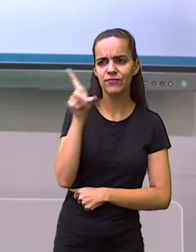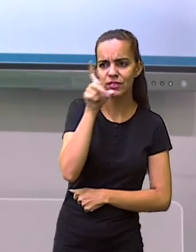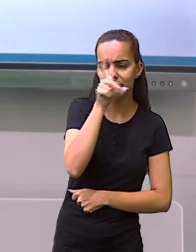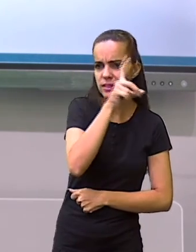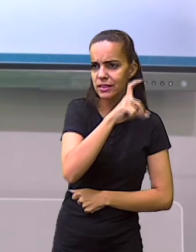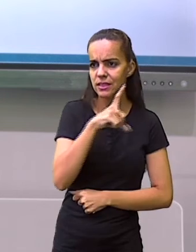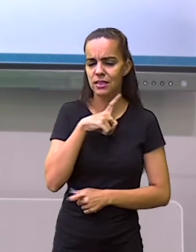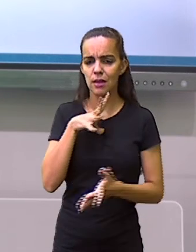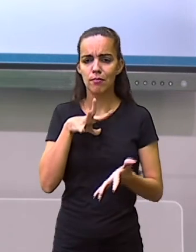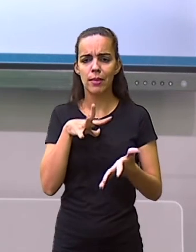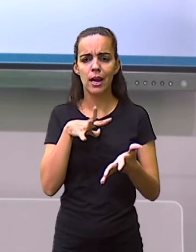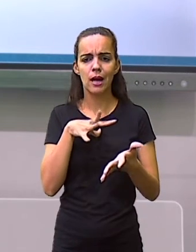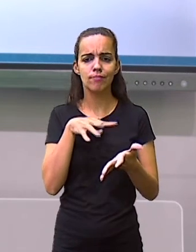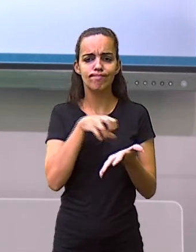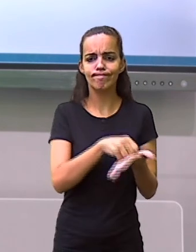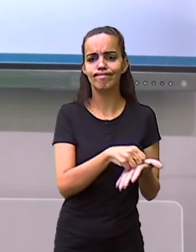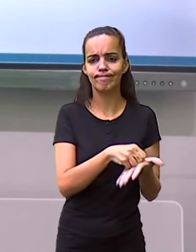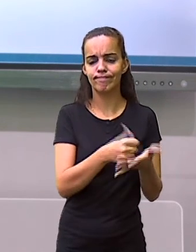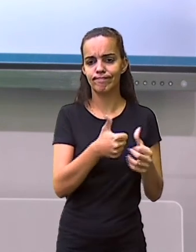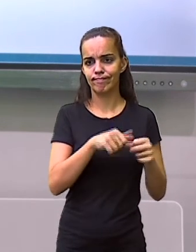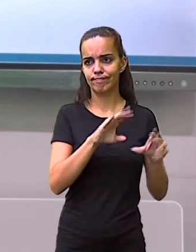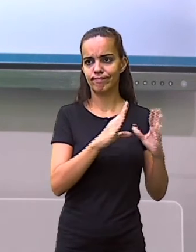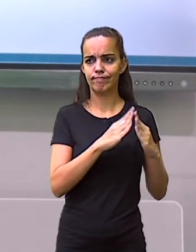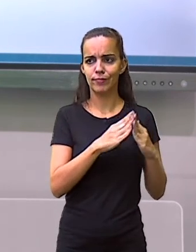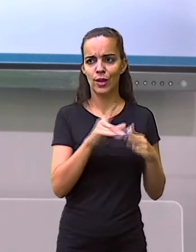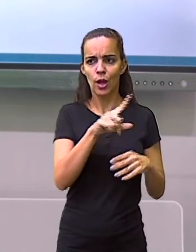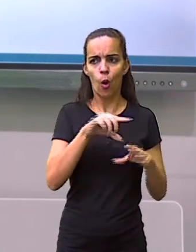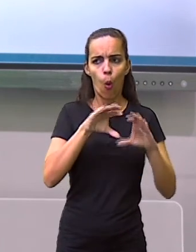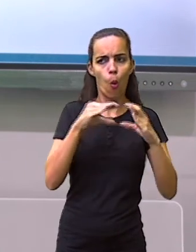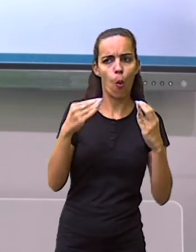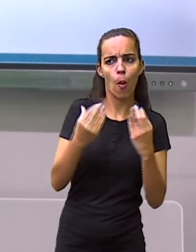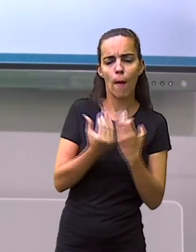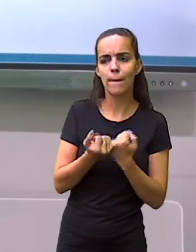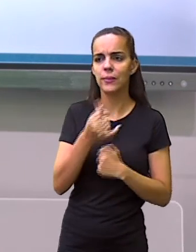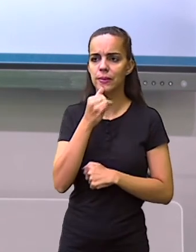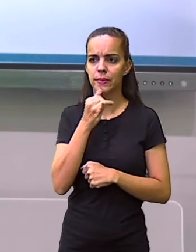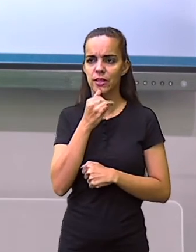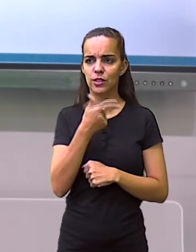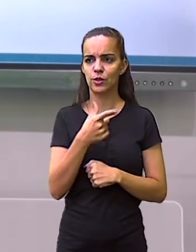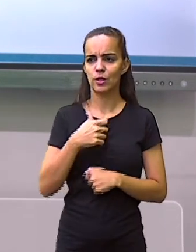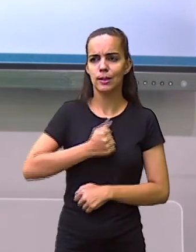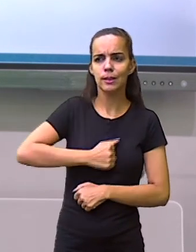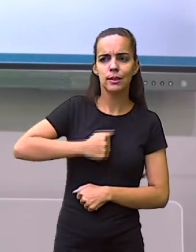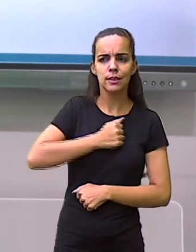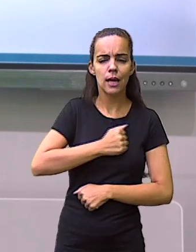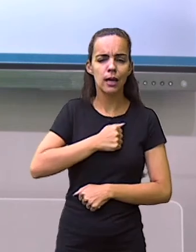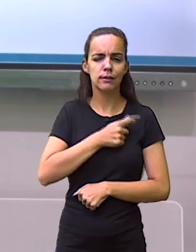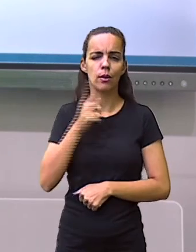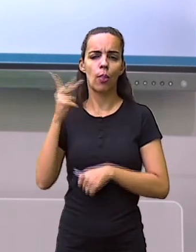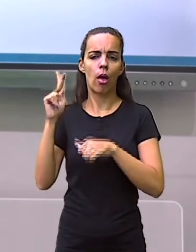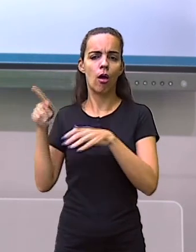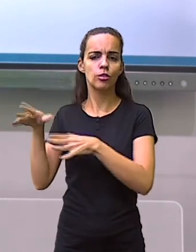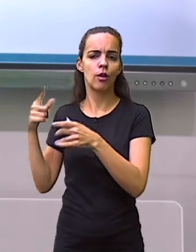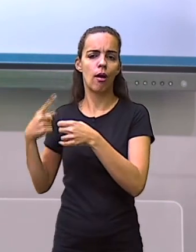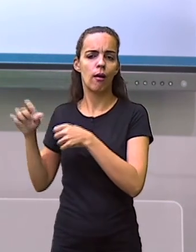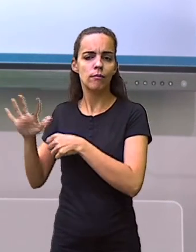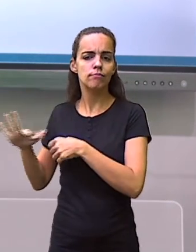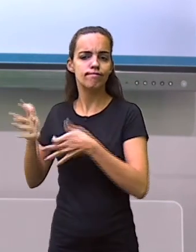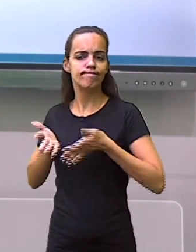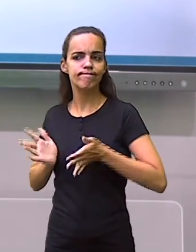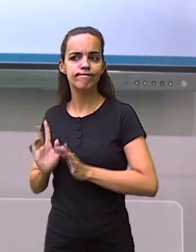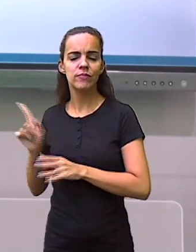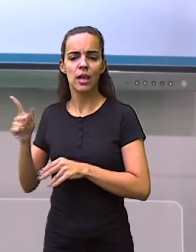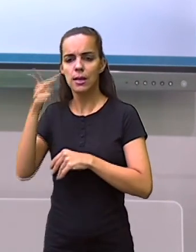para integrar a uma nova comunidade, como, por exemplo, a saudade de sua terra, das pessoas